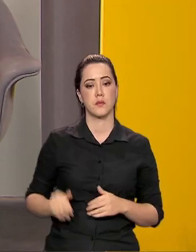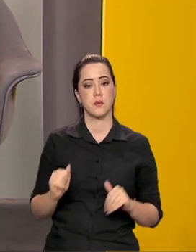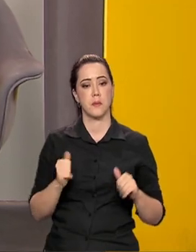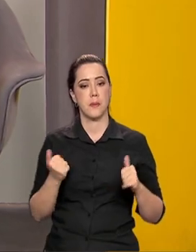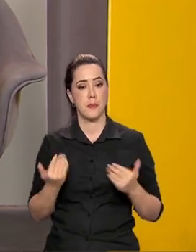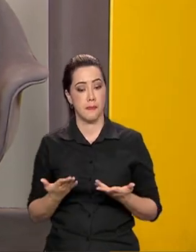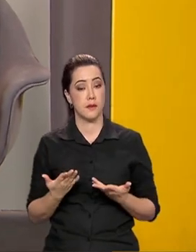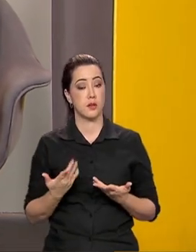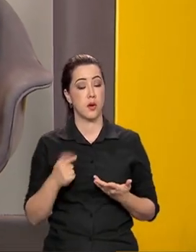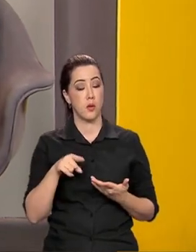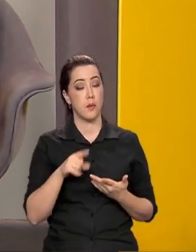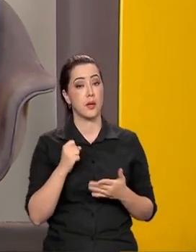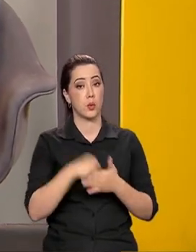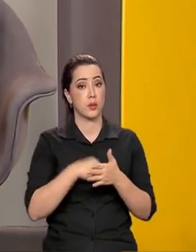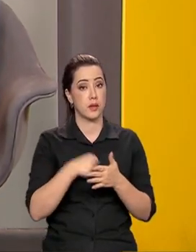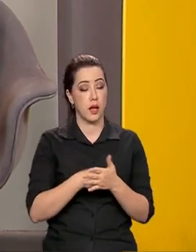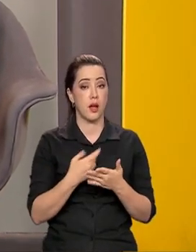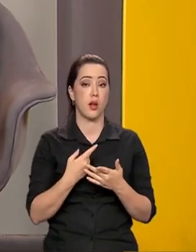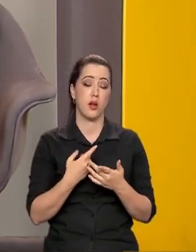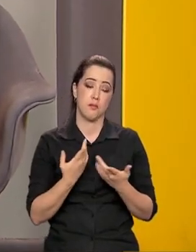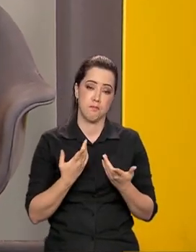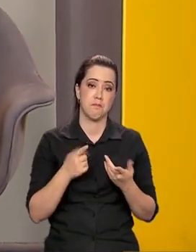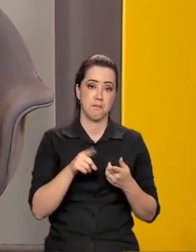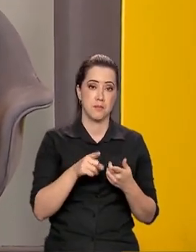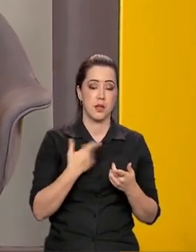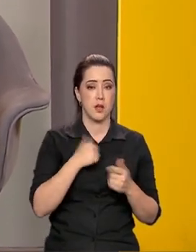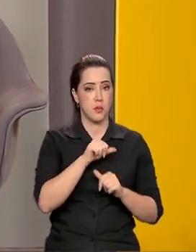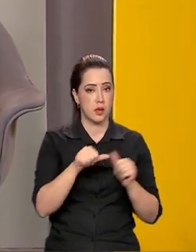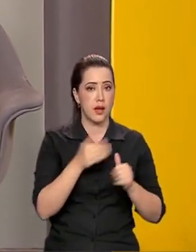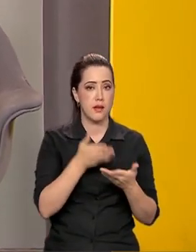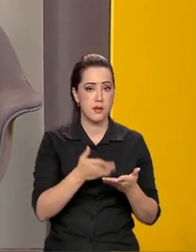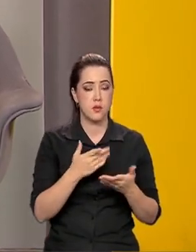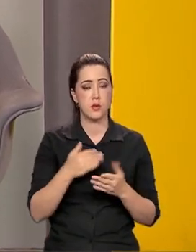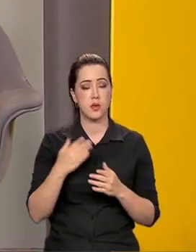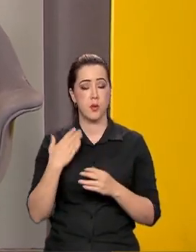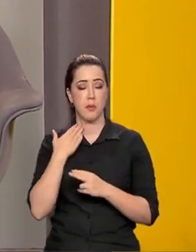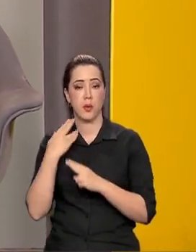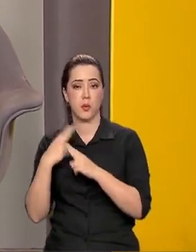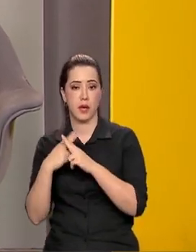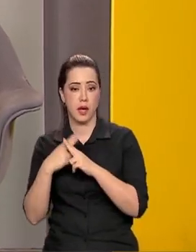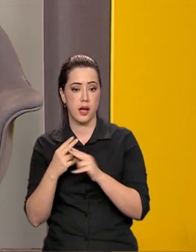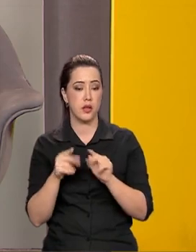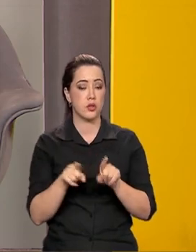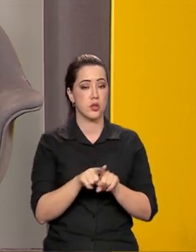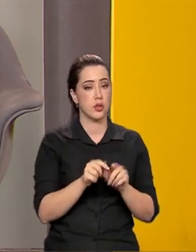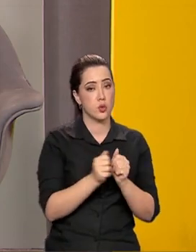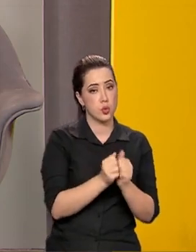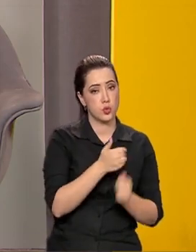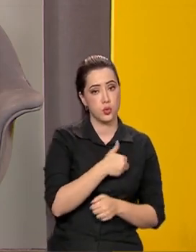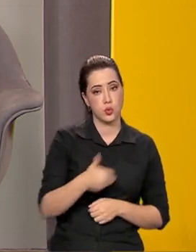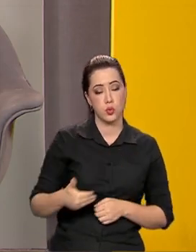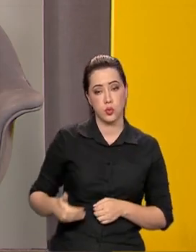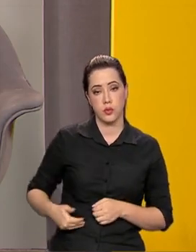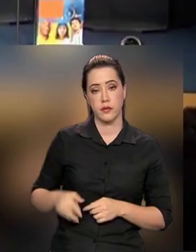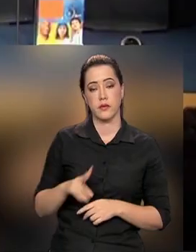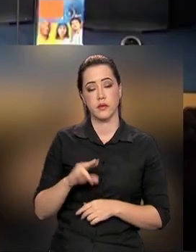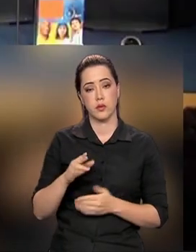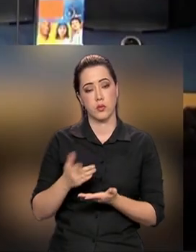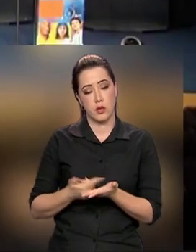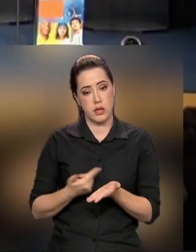para enfrentar essa realidade que a Caixa Econômica e o governo firmaram um acordo que prevê um guia de boas práticas.